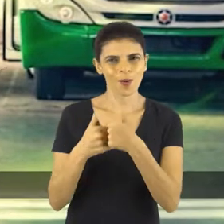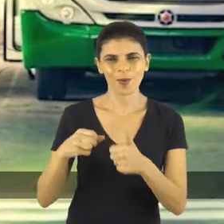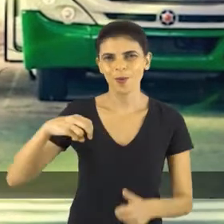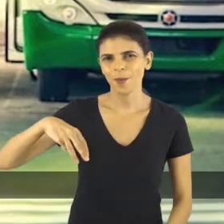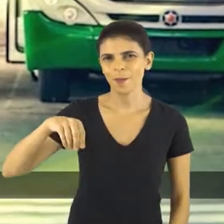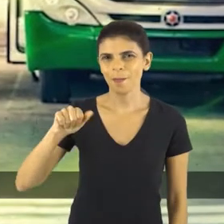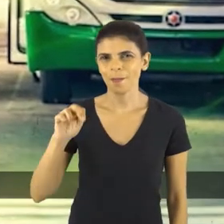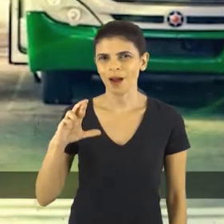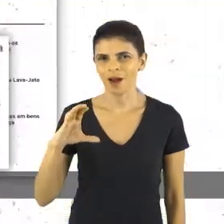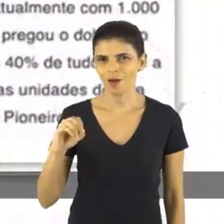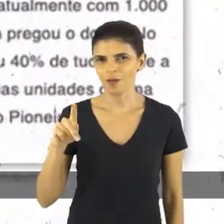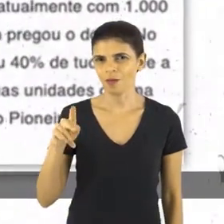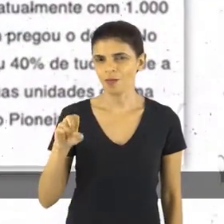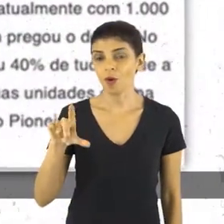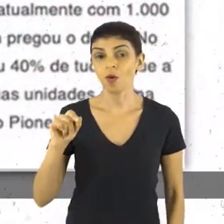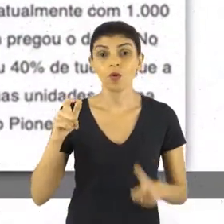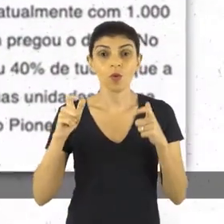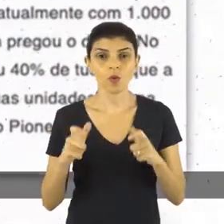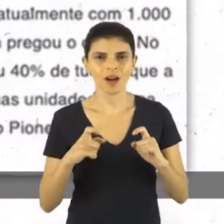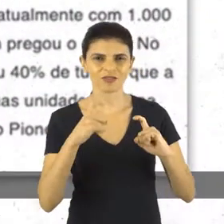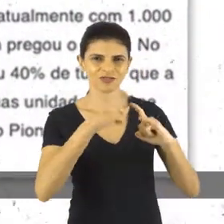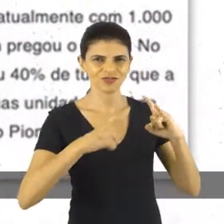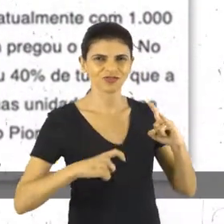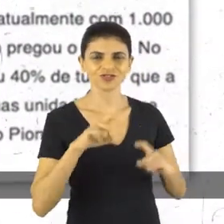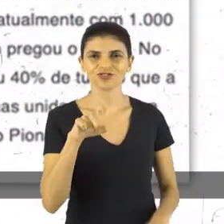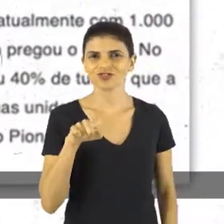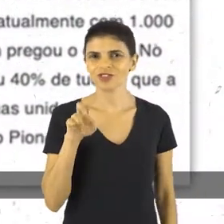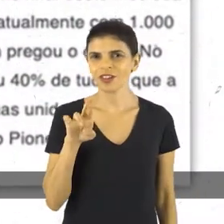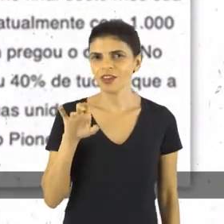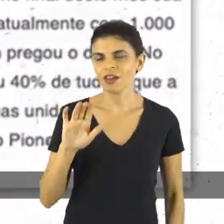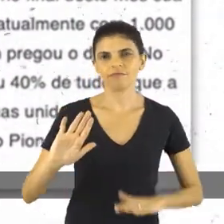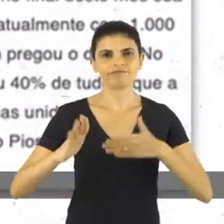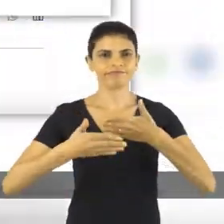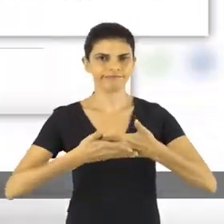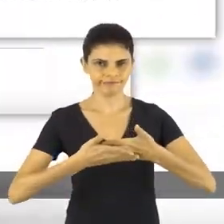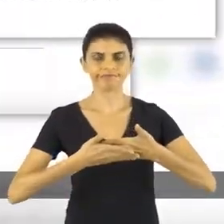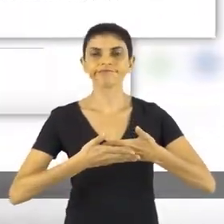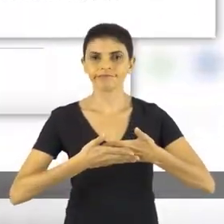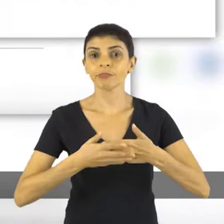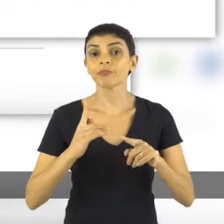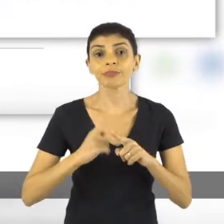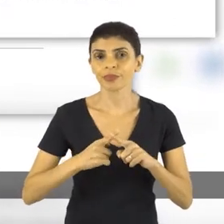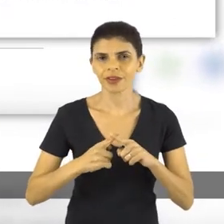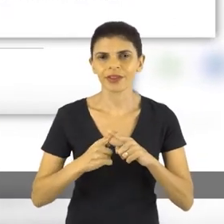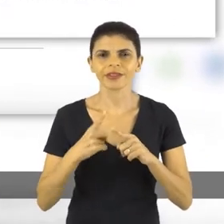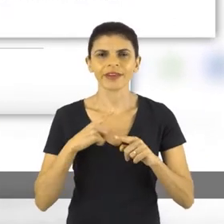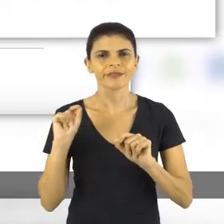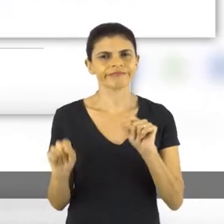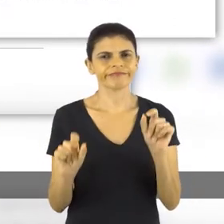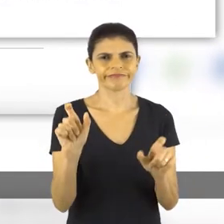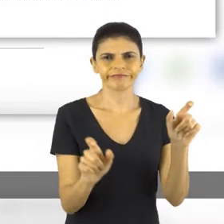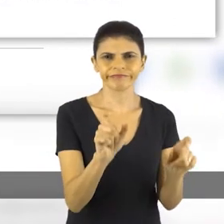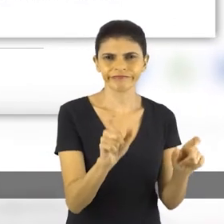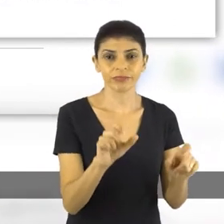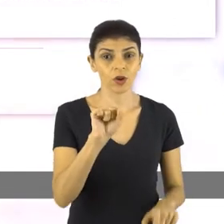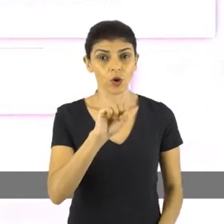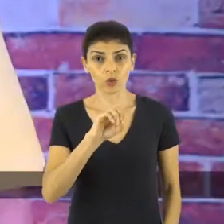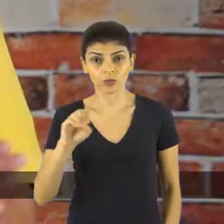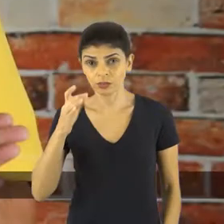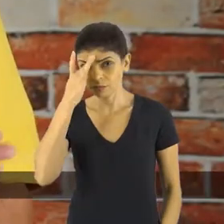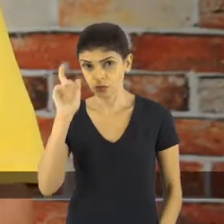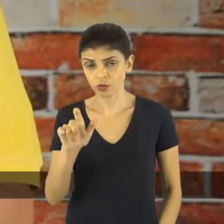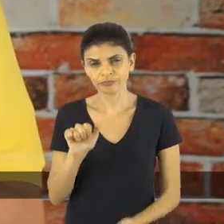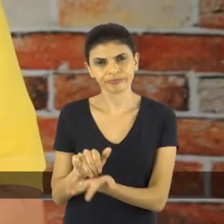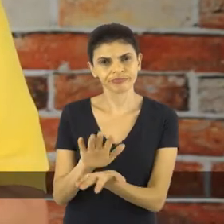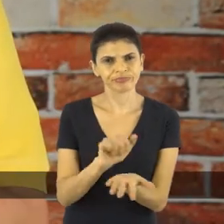ônibus Marco Polo, localizada no distrito de Xerém, vai fechar as portas. São mais de 800 trabalhadores na rua.